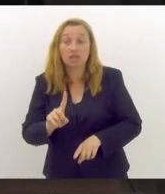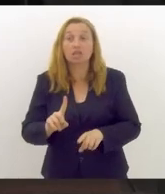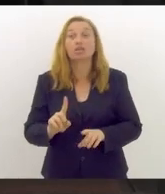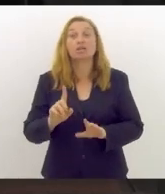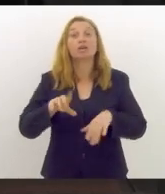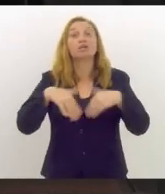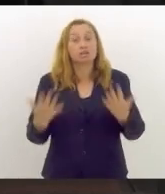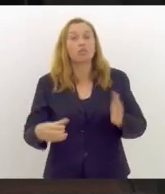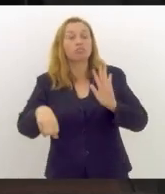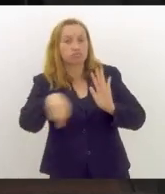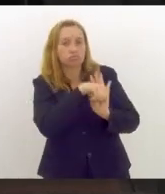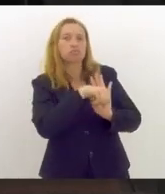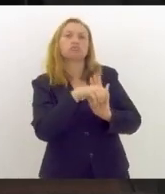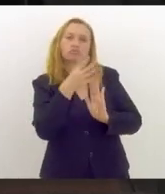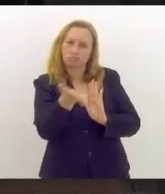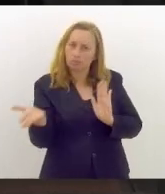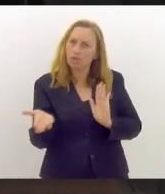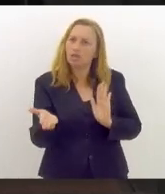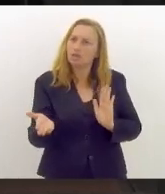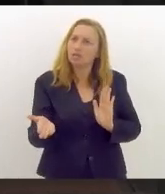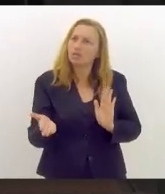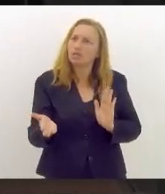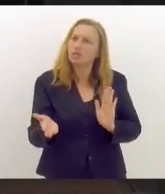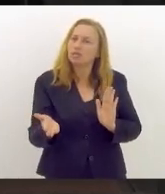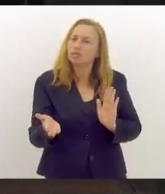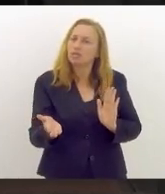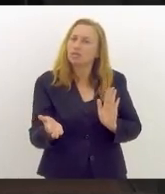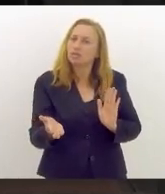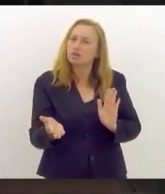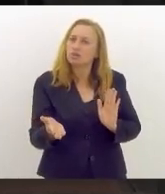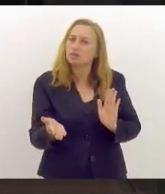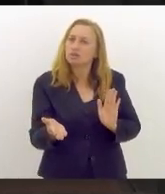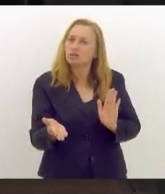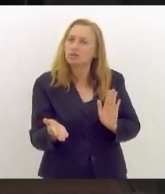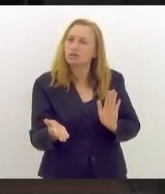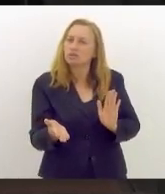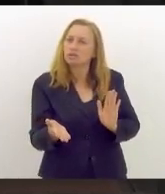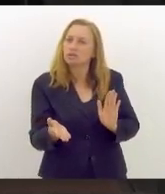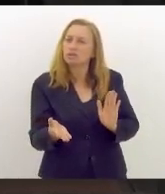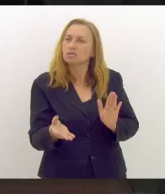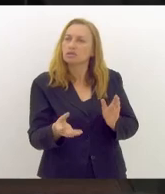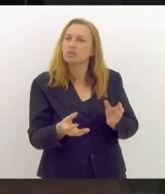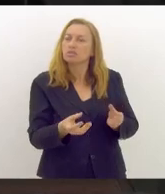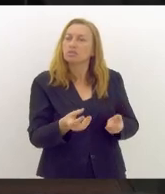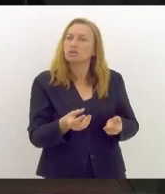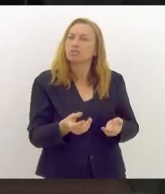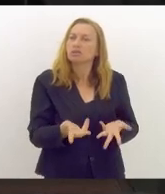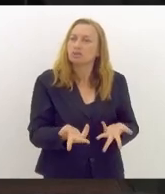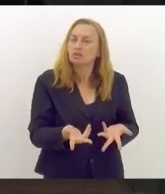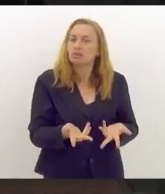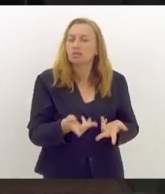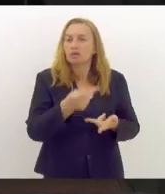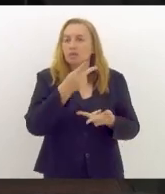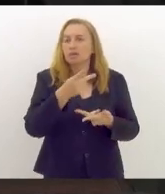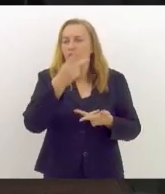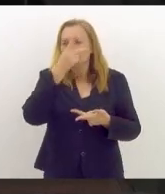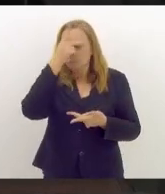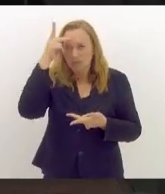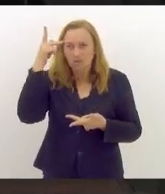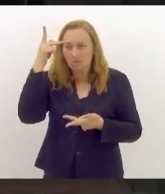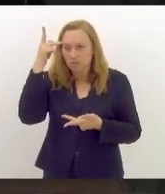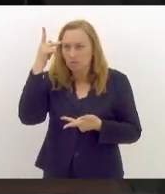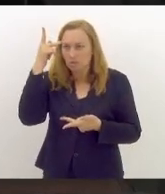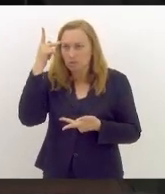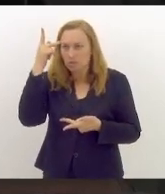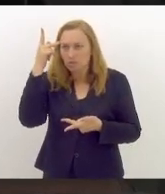criminosos. E mais, as consequências objetivas são concretas. Pacientes oncológicos, por exemplo, deixaram de fazer